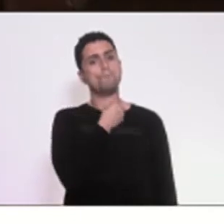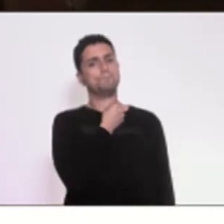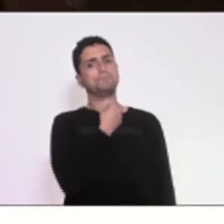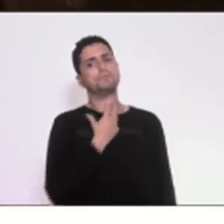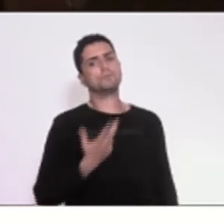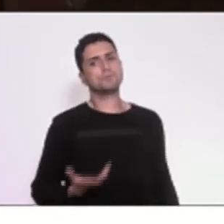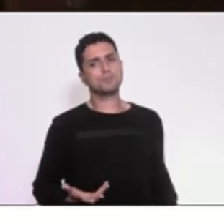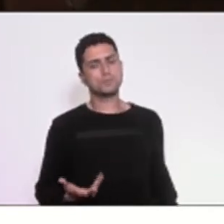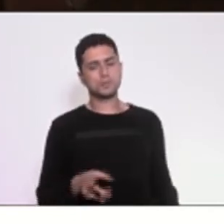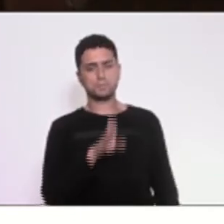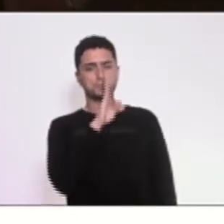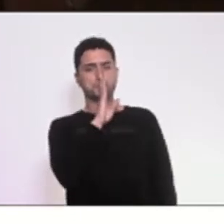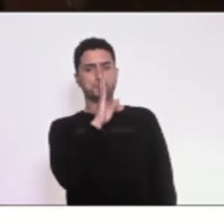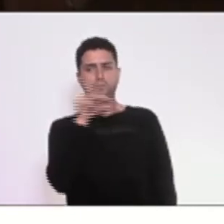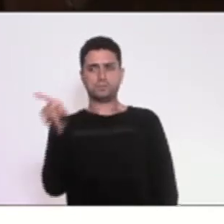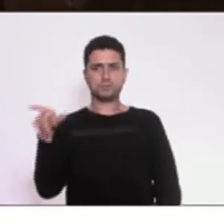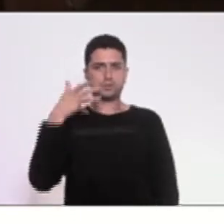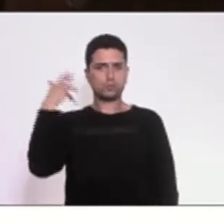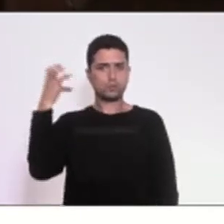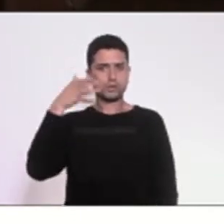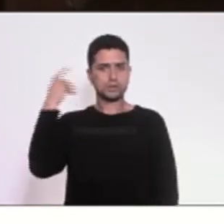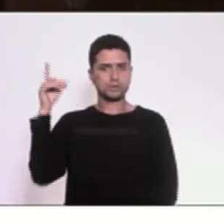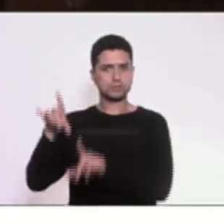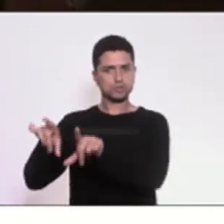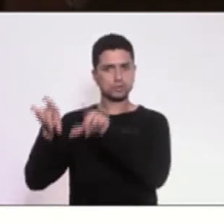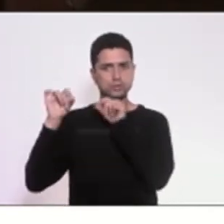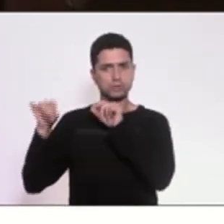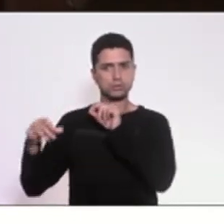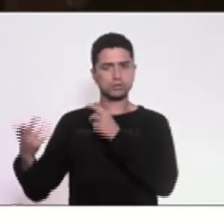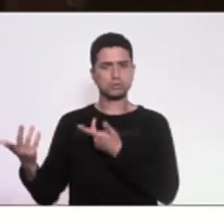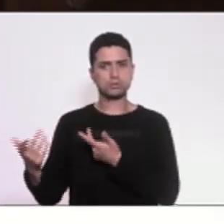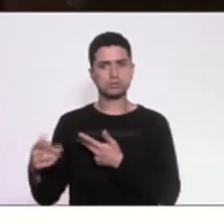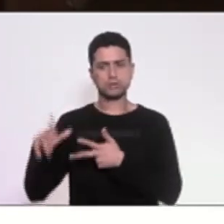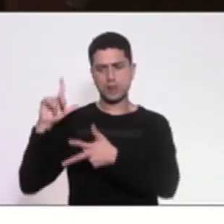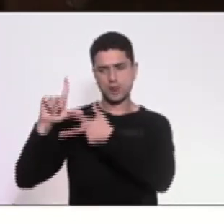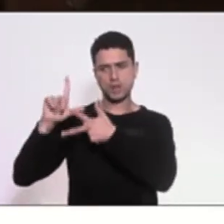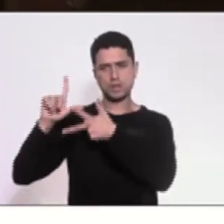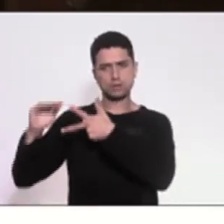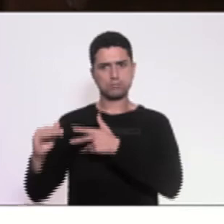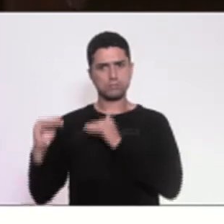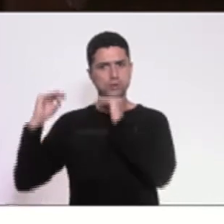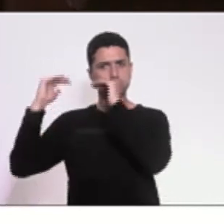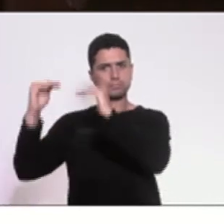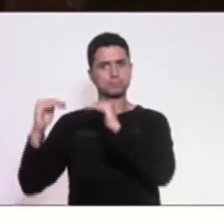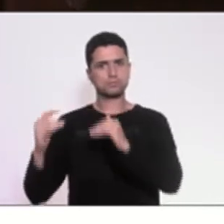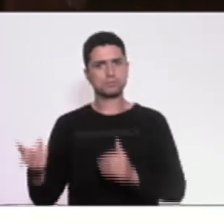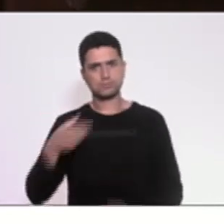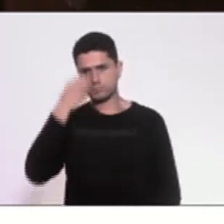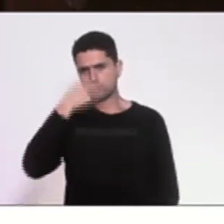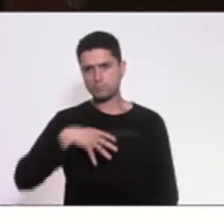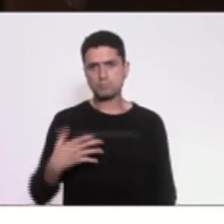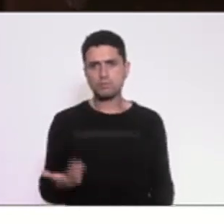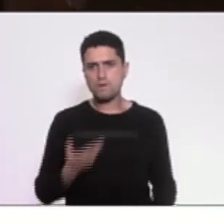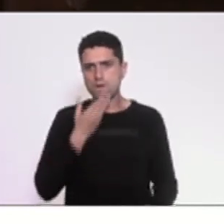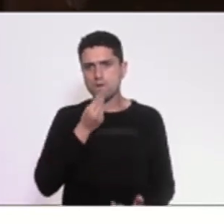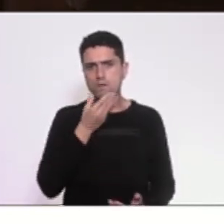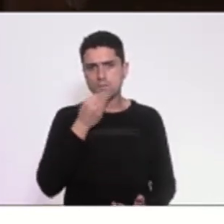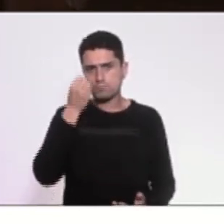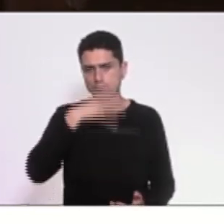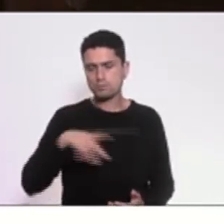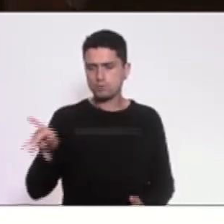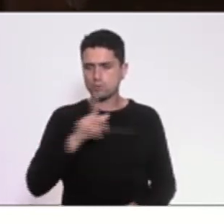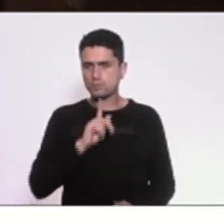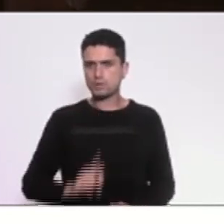não vamos nos ajoelhar como poder legislativo diante desse governador autoritário, déspota, que está na